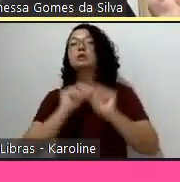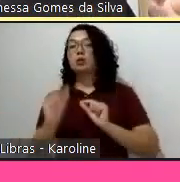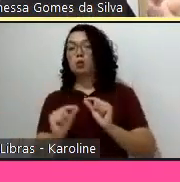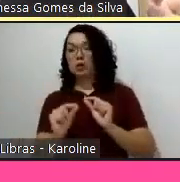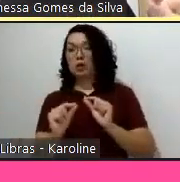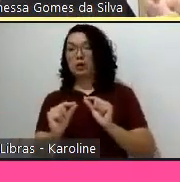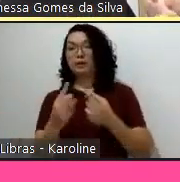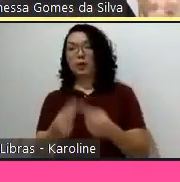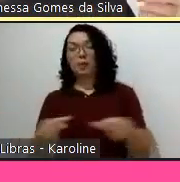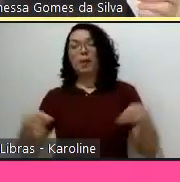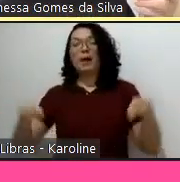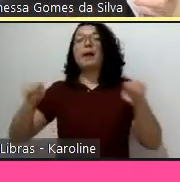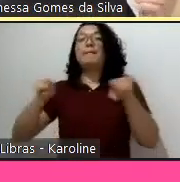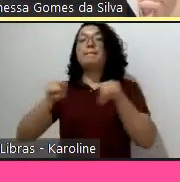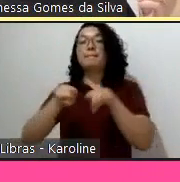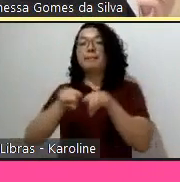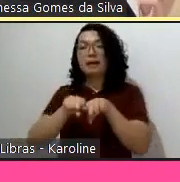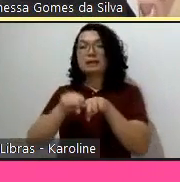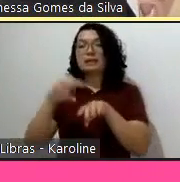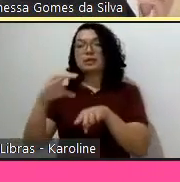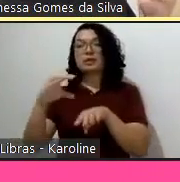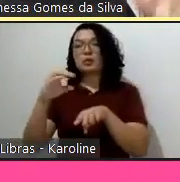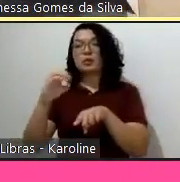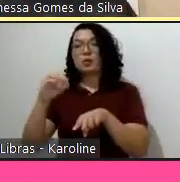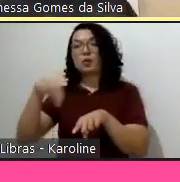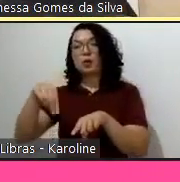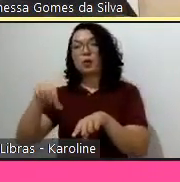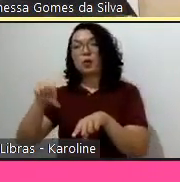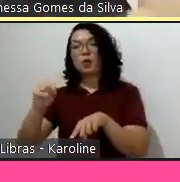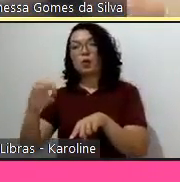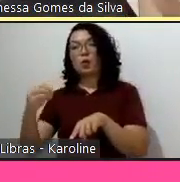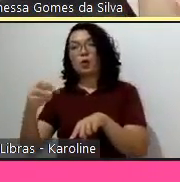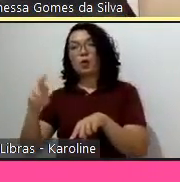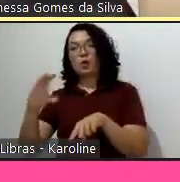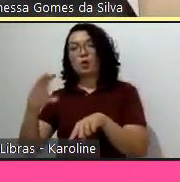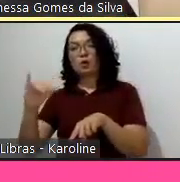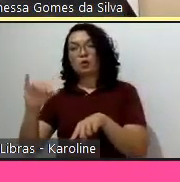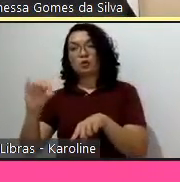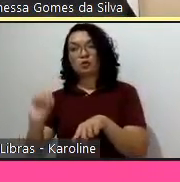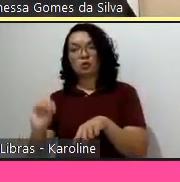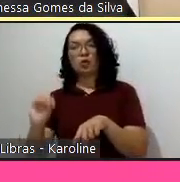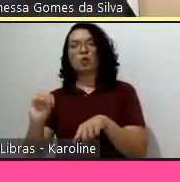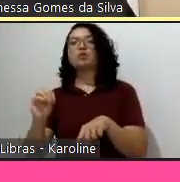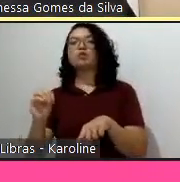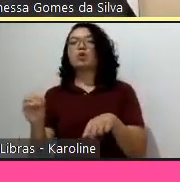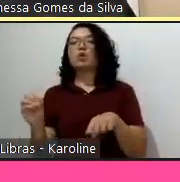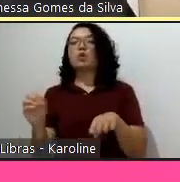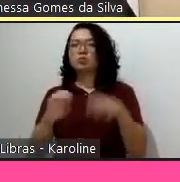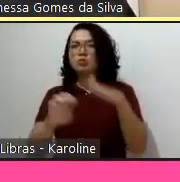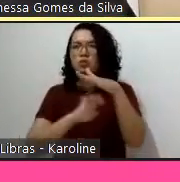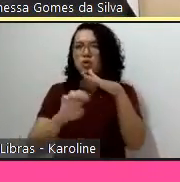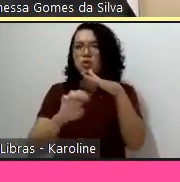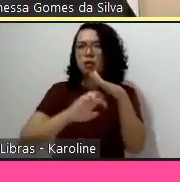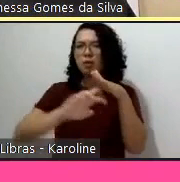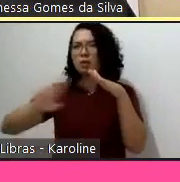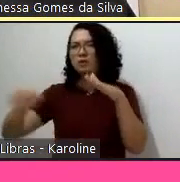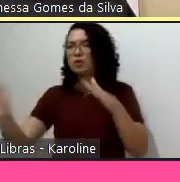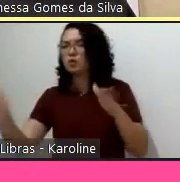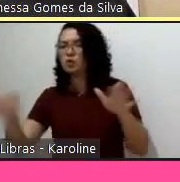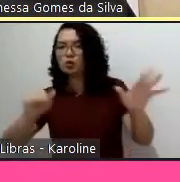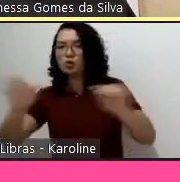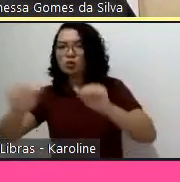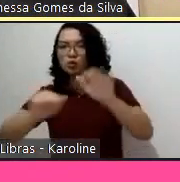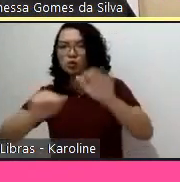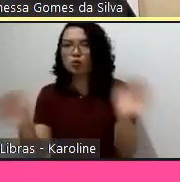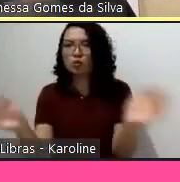instituições de pesquisa brasileiros se juntassem para produzir esses conjuntos de dados. E aí, nós geramos,